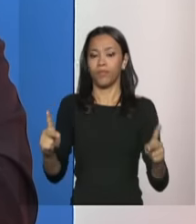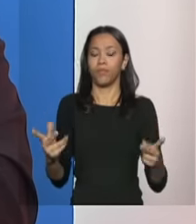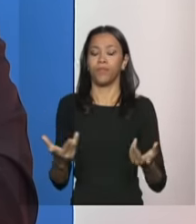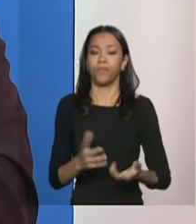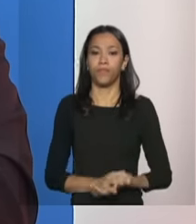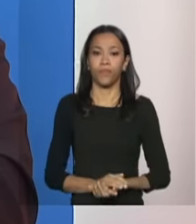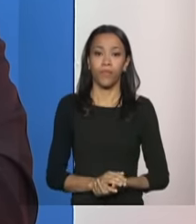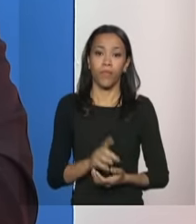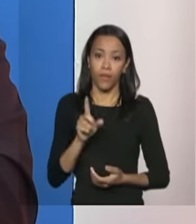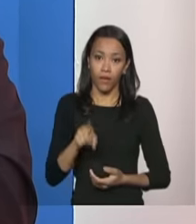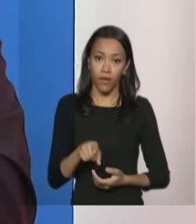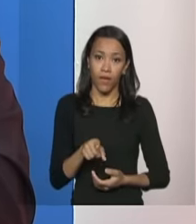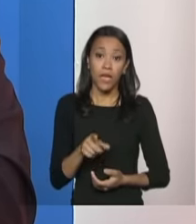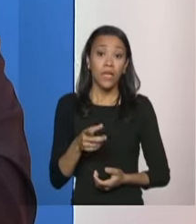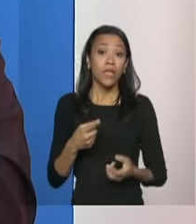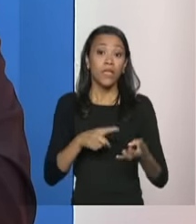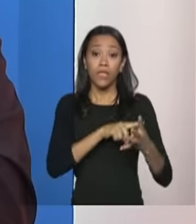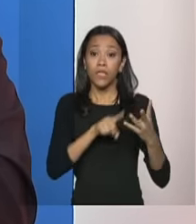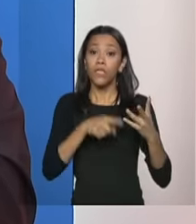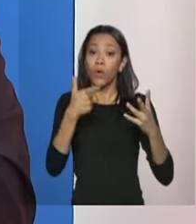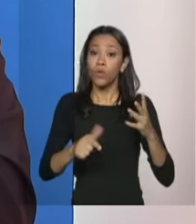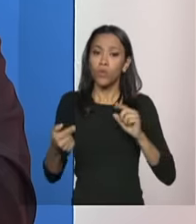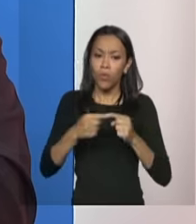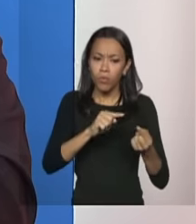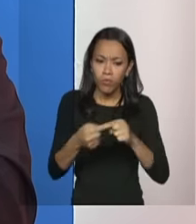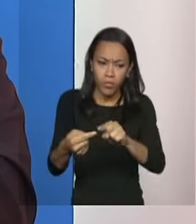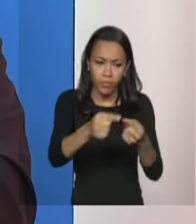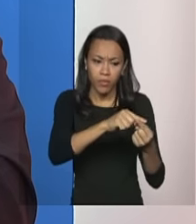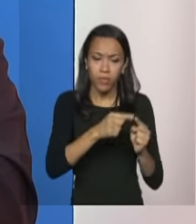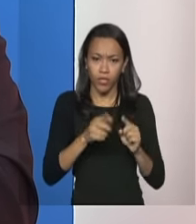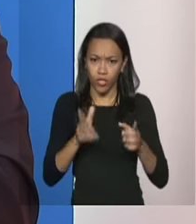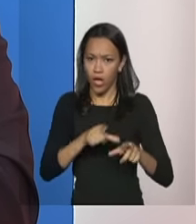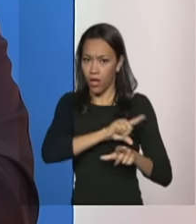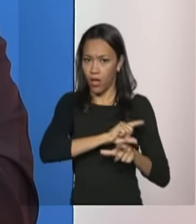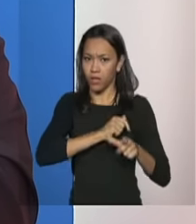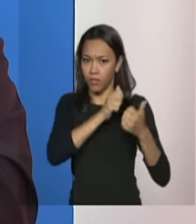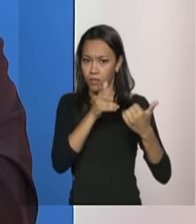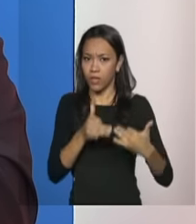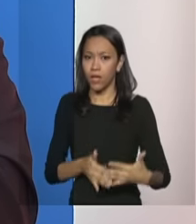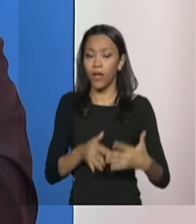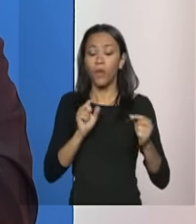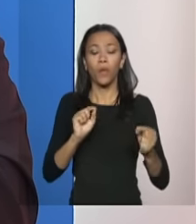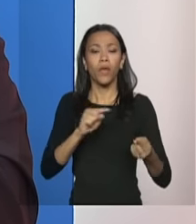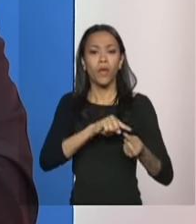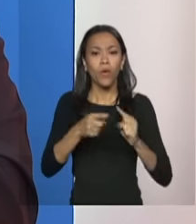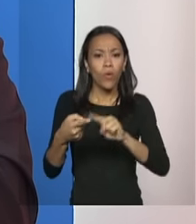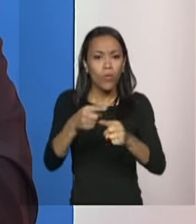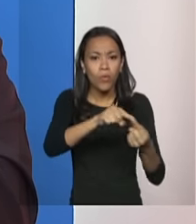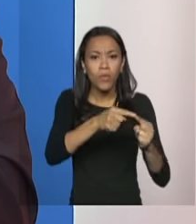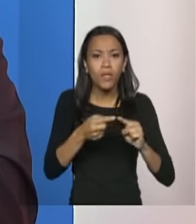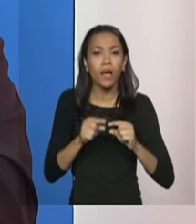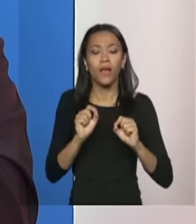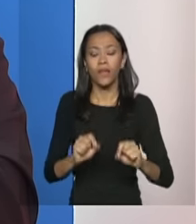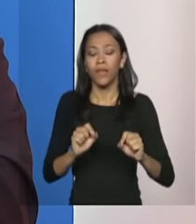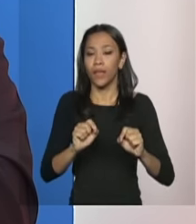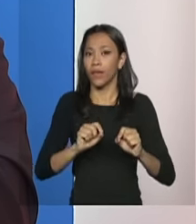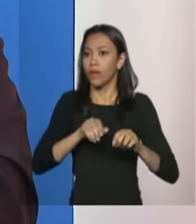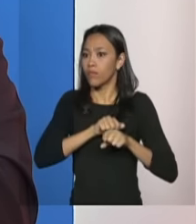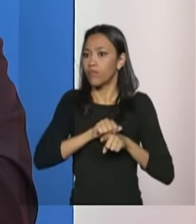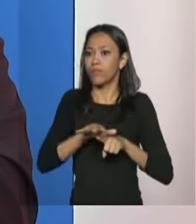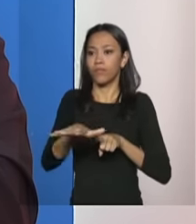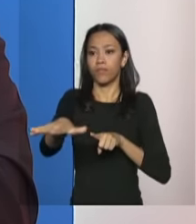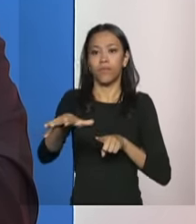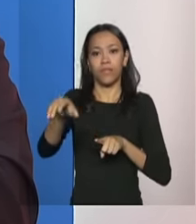esse atendimento e a articulação com a rede como a gente já falou no blog anterior a articulação com a rede que é imensa a saúde a